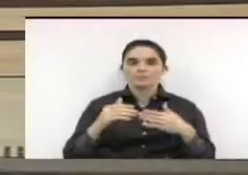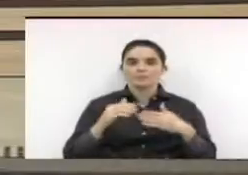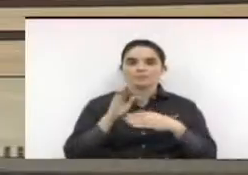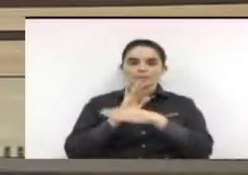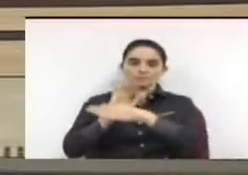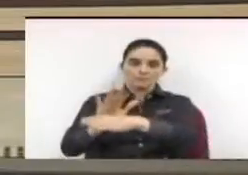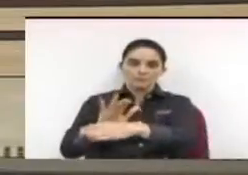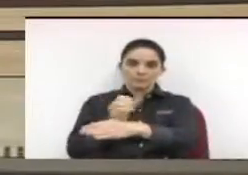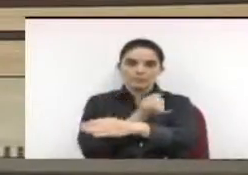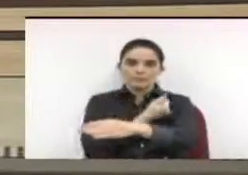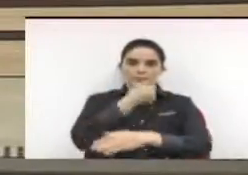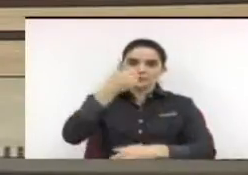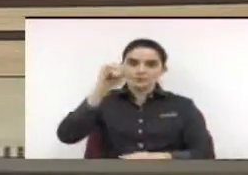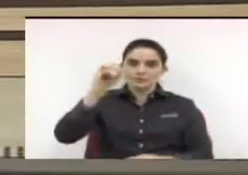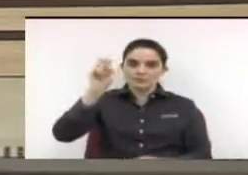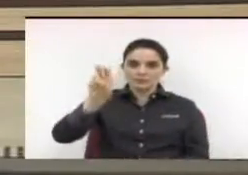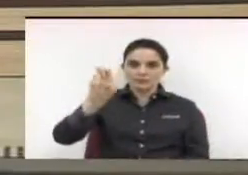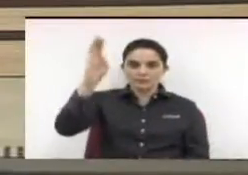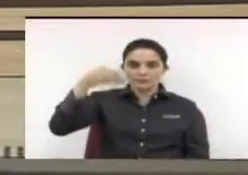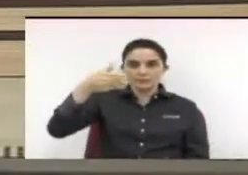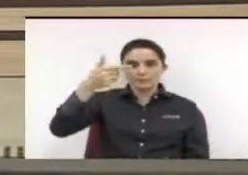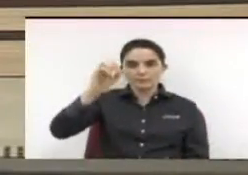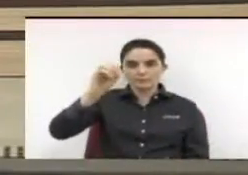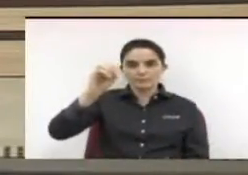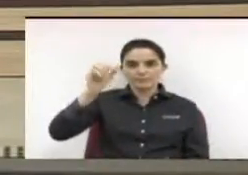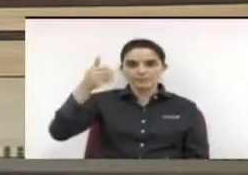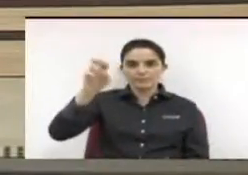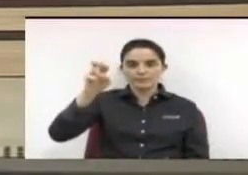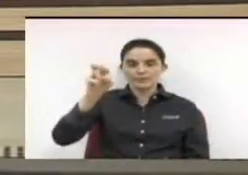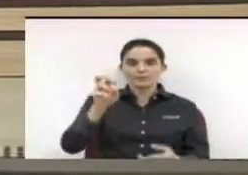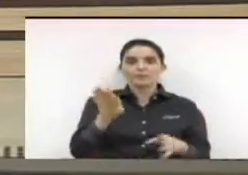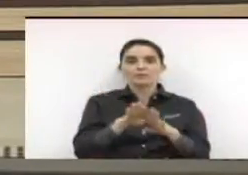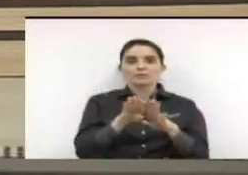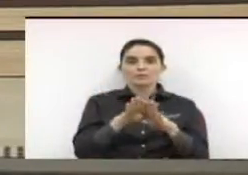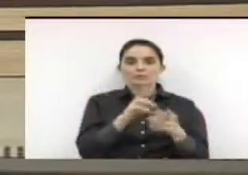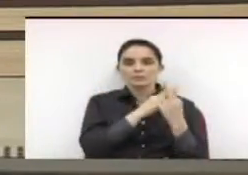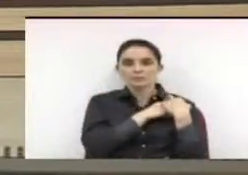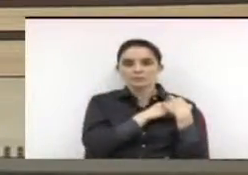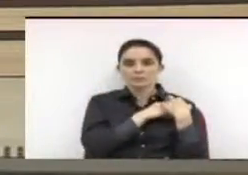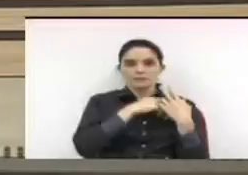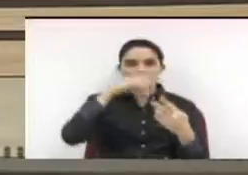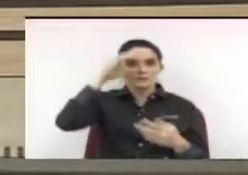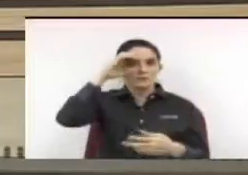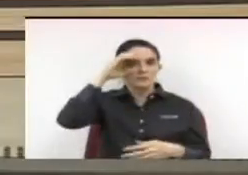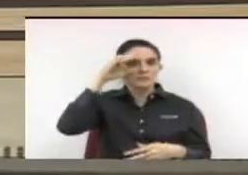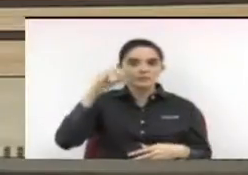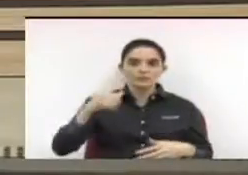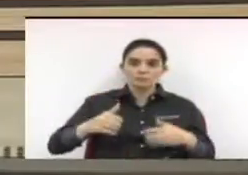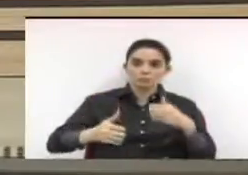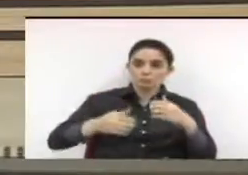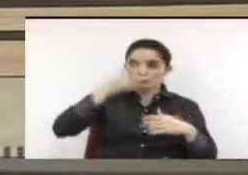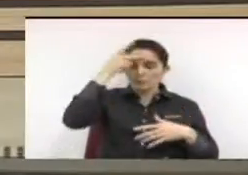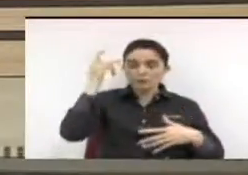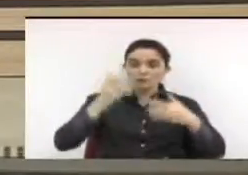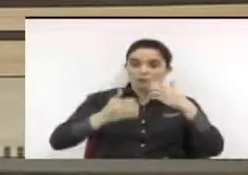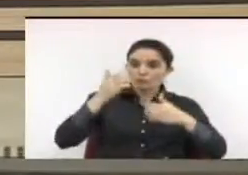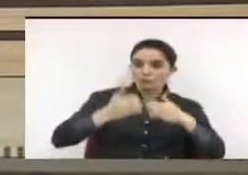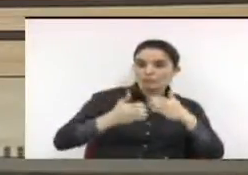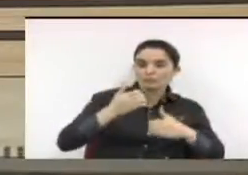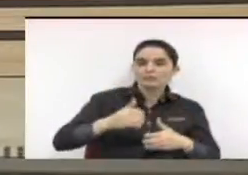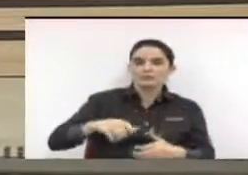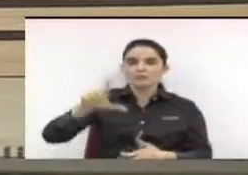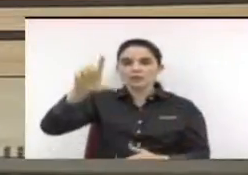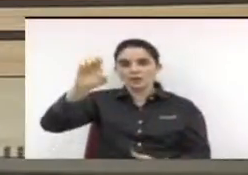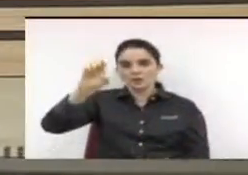105, barra 2015, de autoria também do vereador José Faridzani ao atleta Leandro Negrucci Orsi,